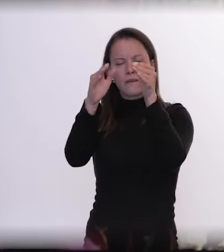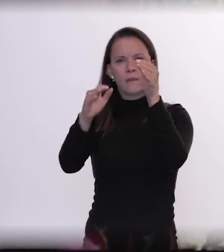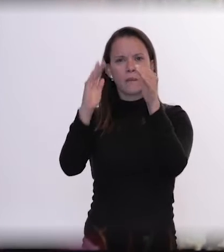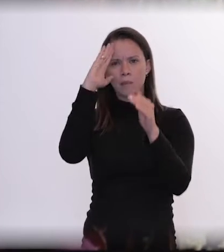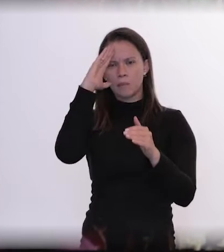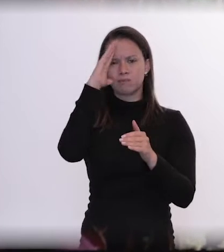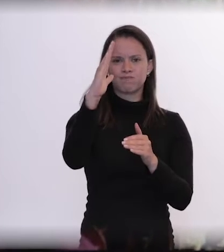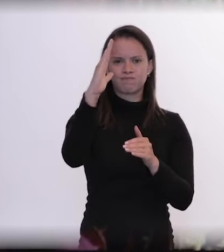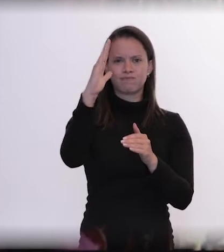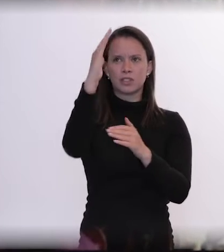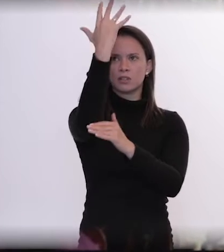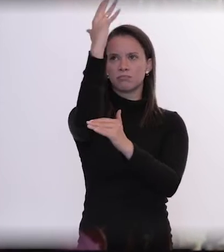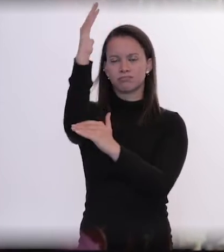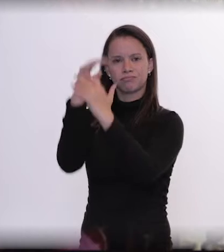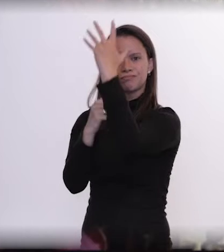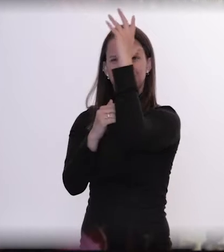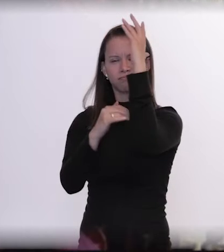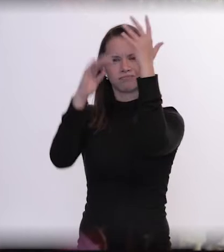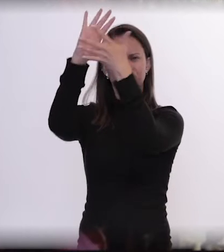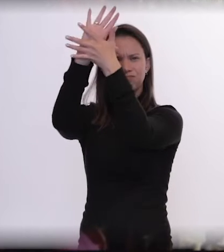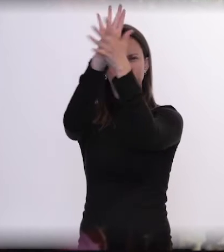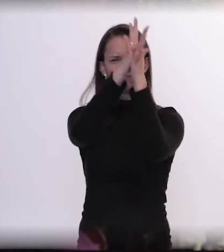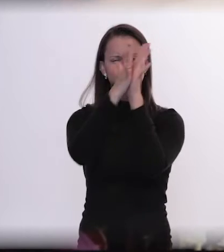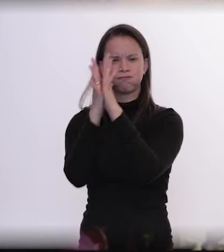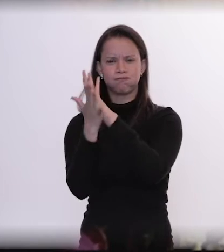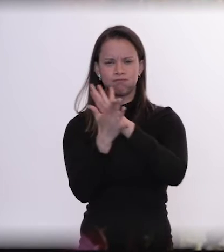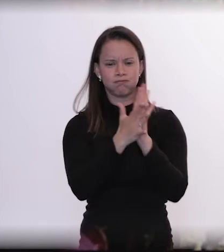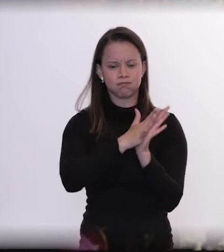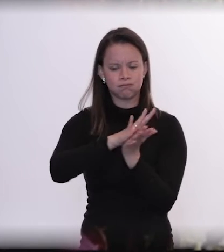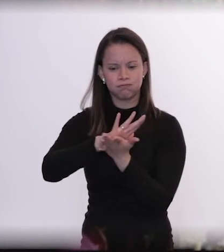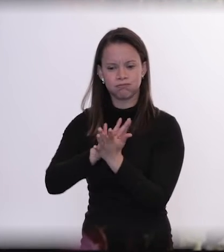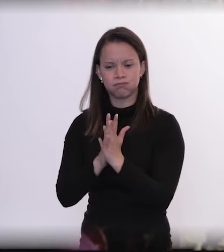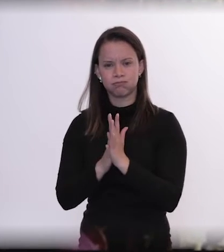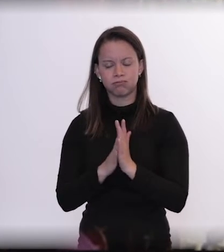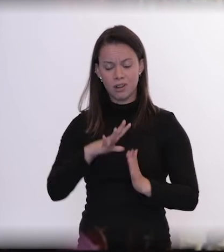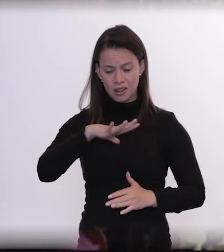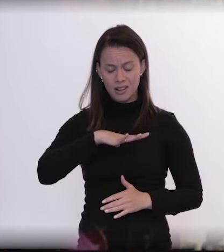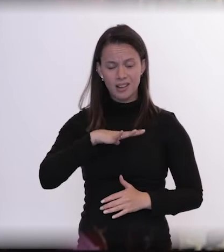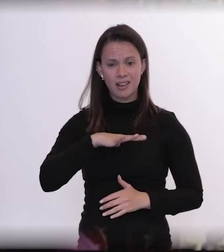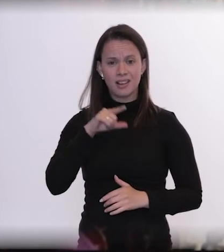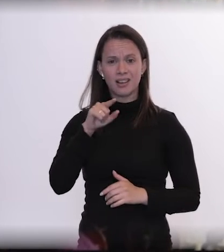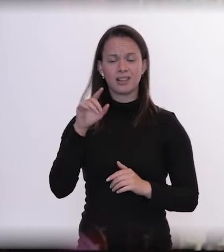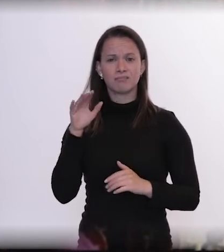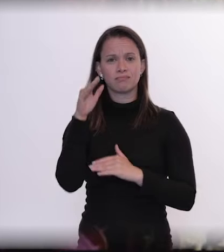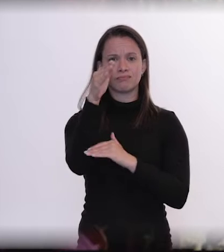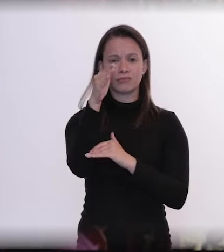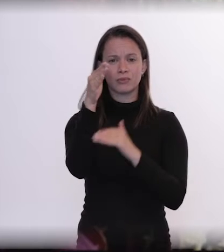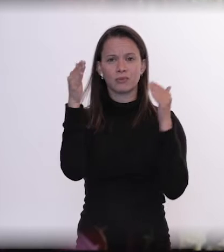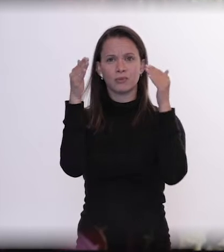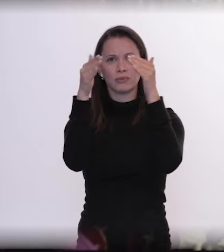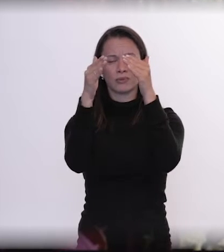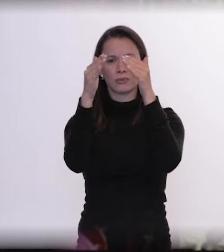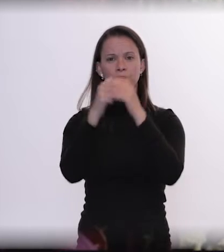da maior floresta tropical do mundo. Altamira é o epicentro dos fogos, foi o epicentro dos